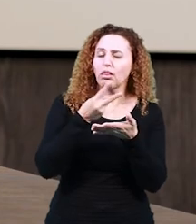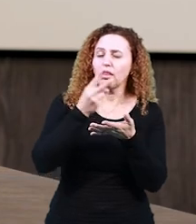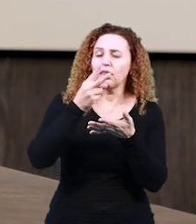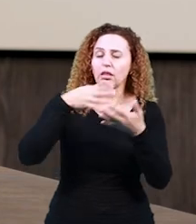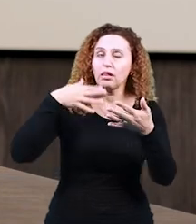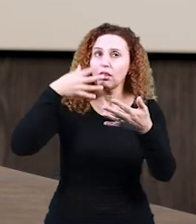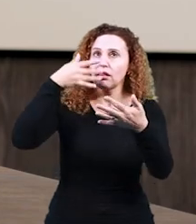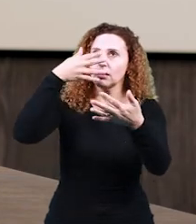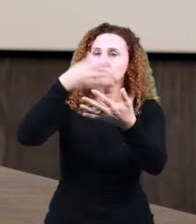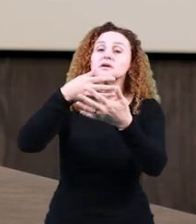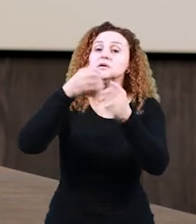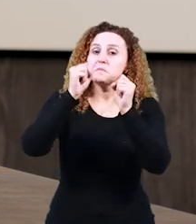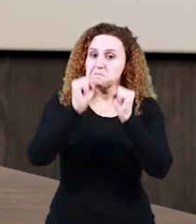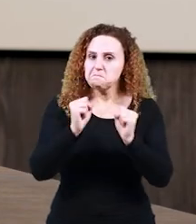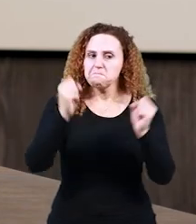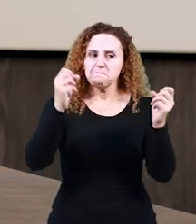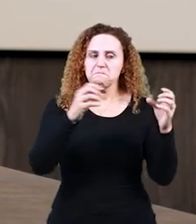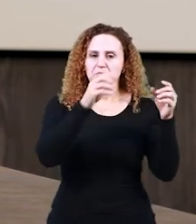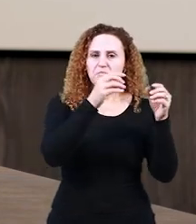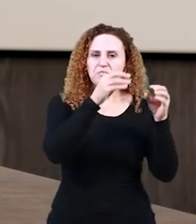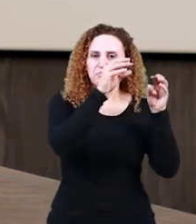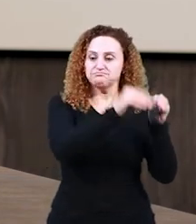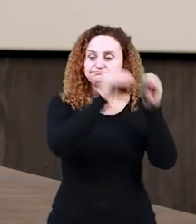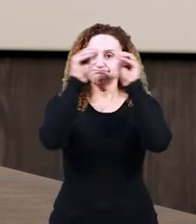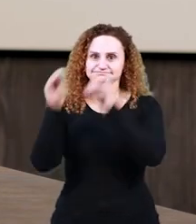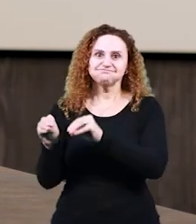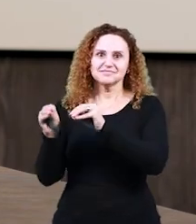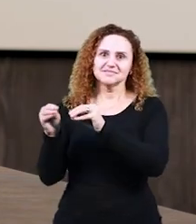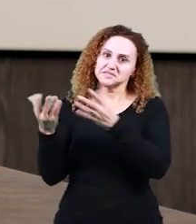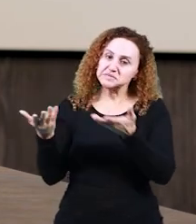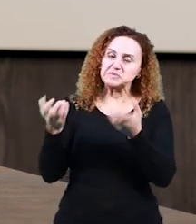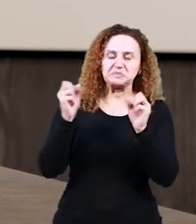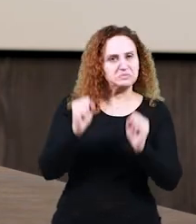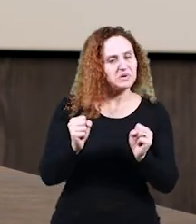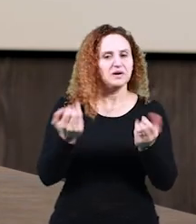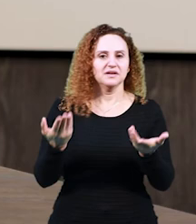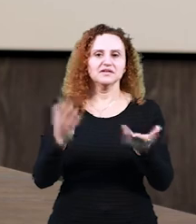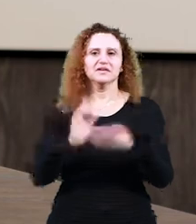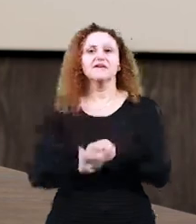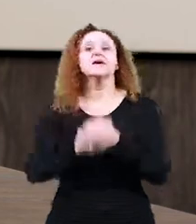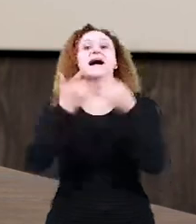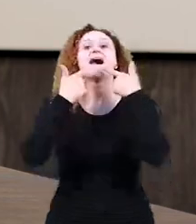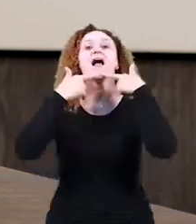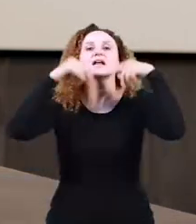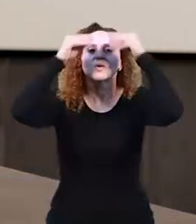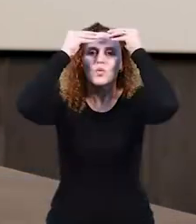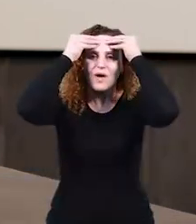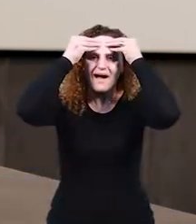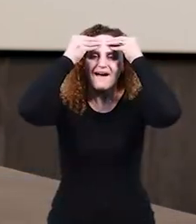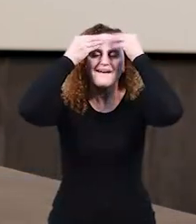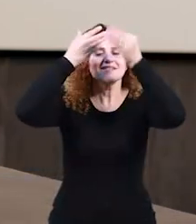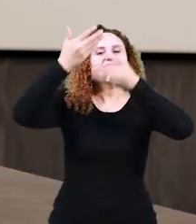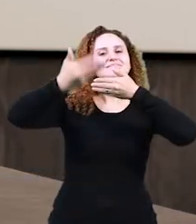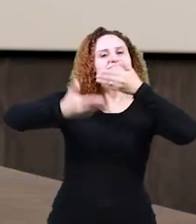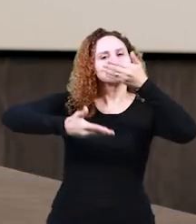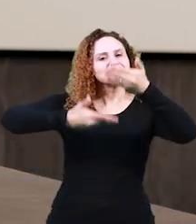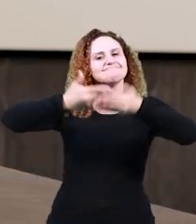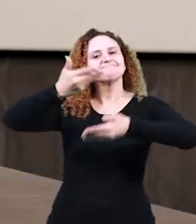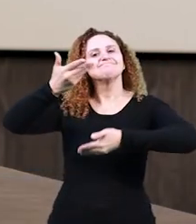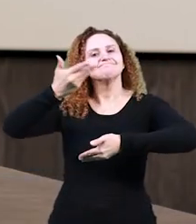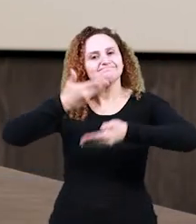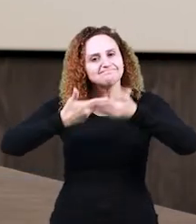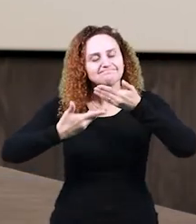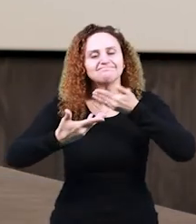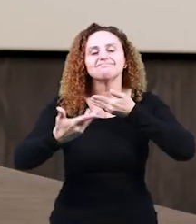de não padrão para padrão e de padrão para não padrão? Porque a linguagem é dinâmica, né? E a língua em